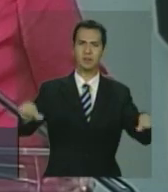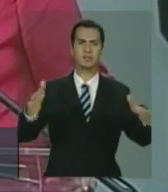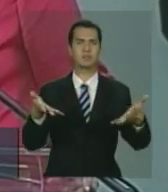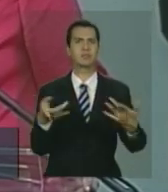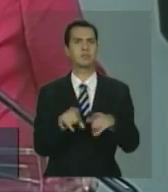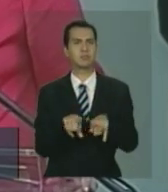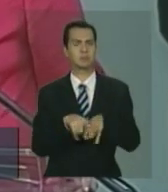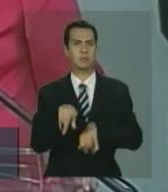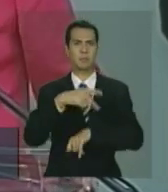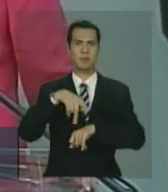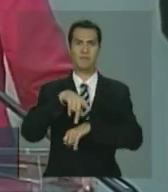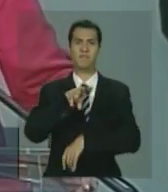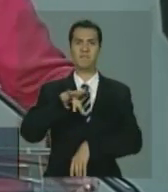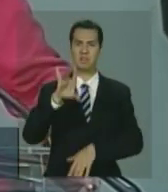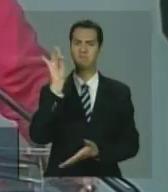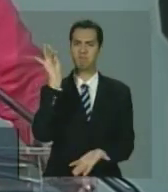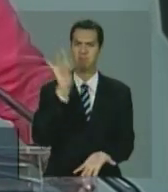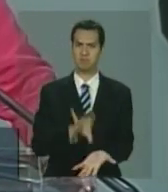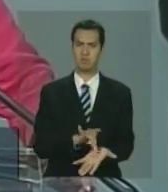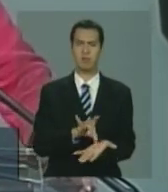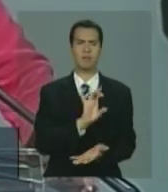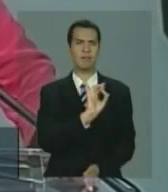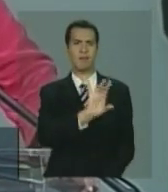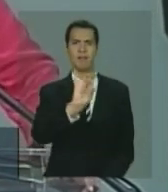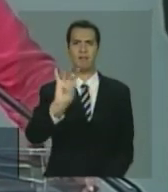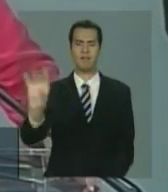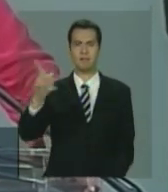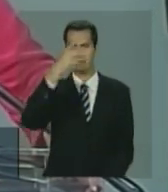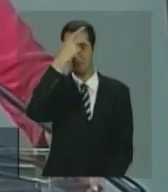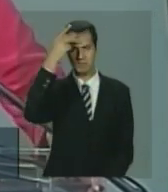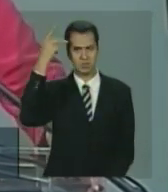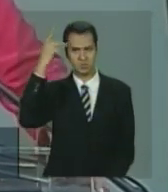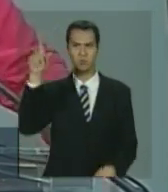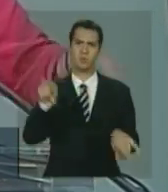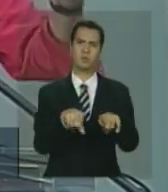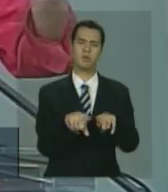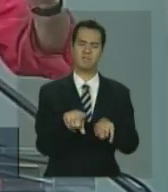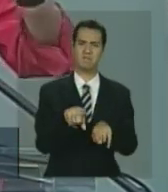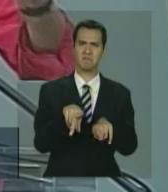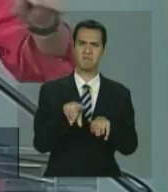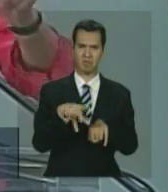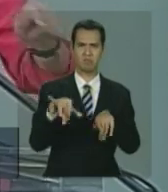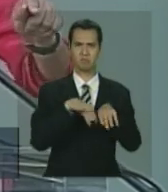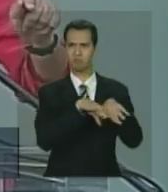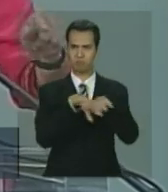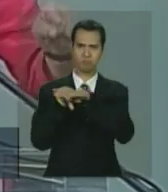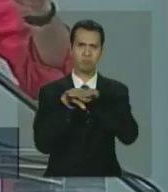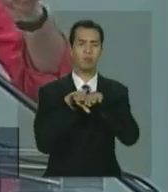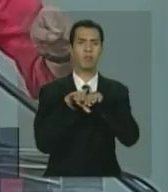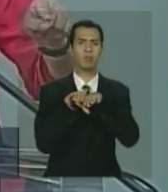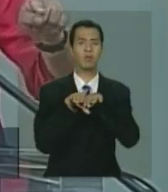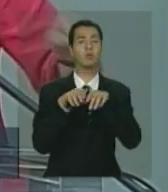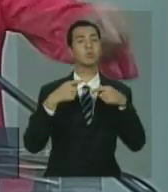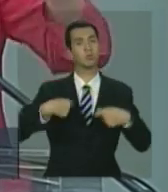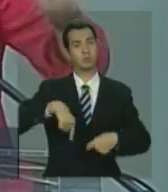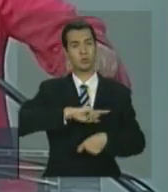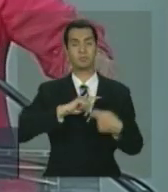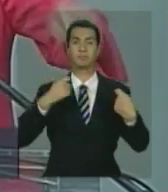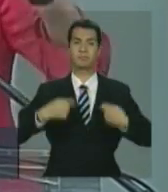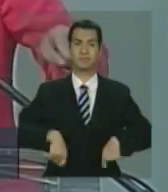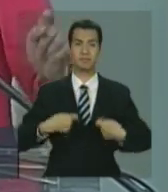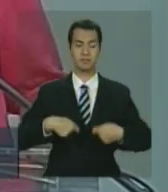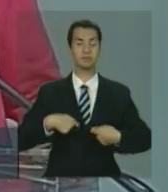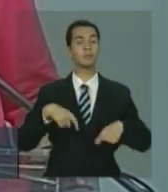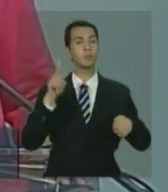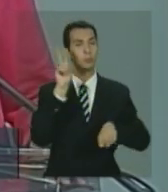considerar cada pessoa, cada mulher e cada homem, nós vamos ter de começar a olhar o